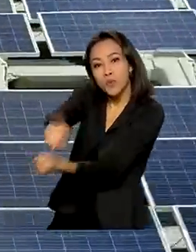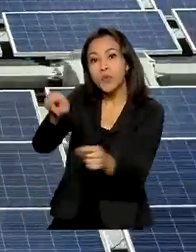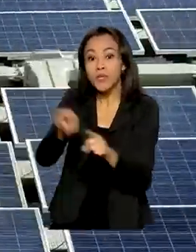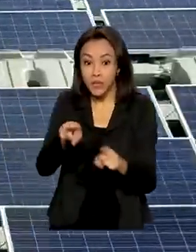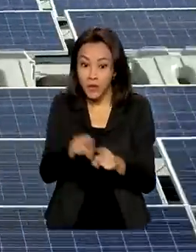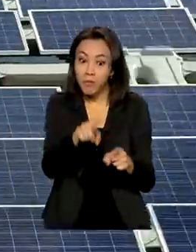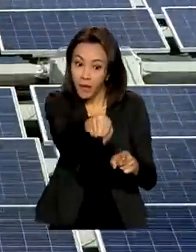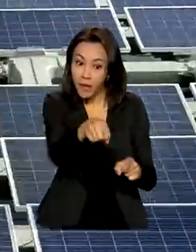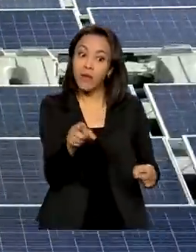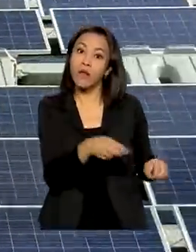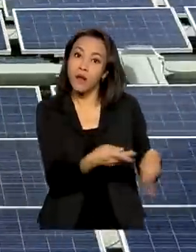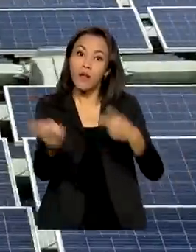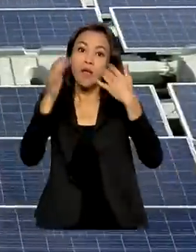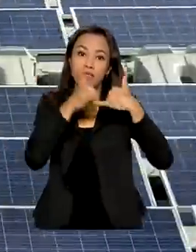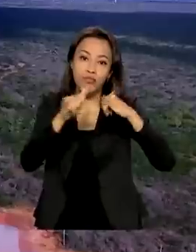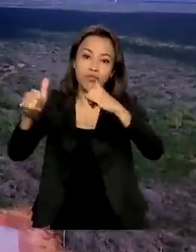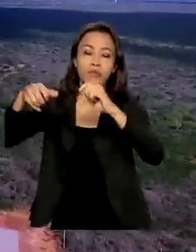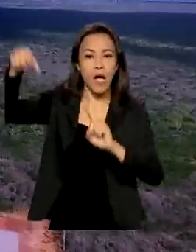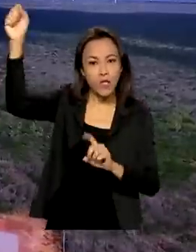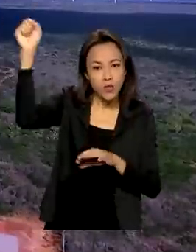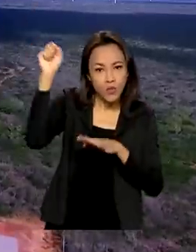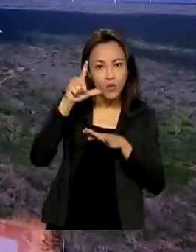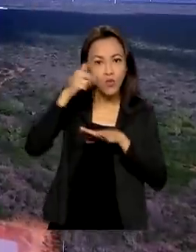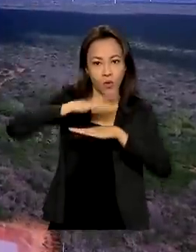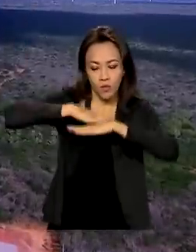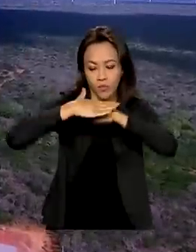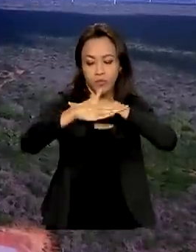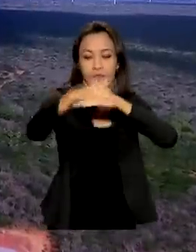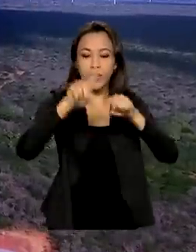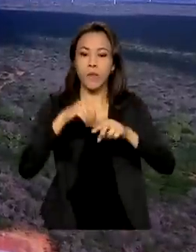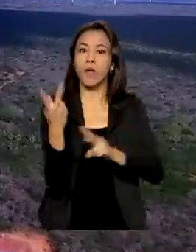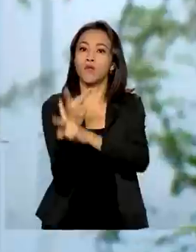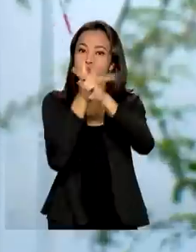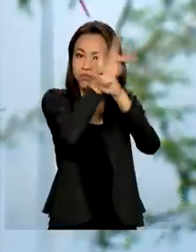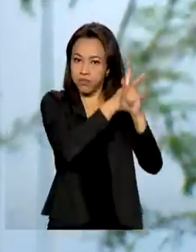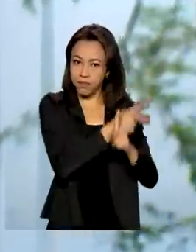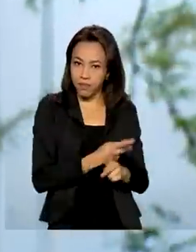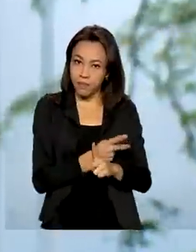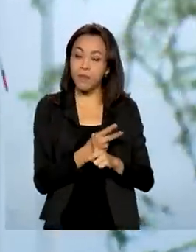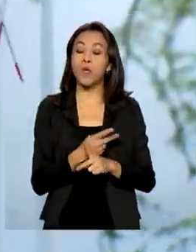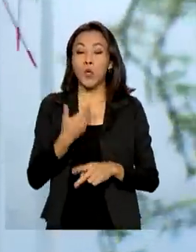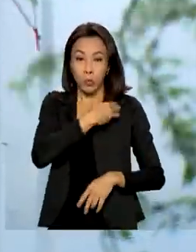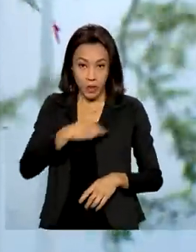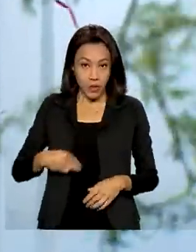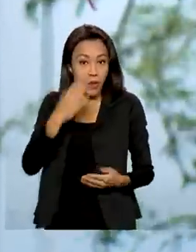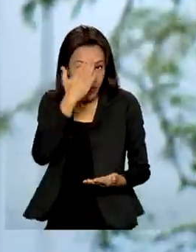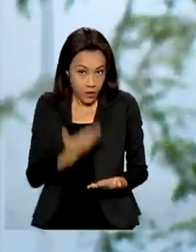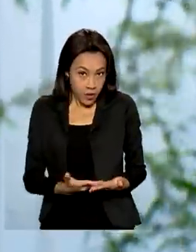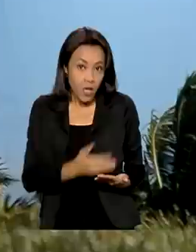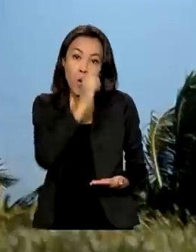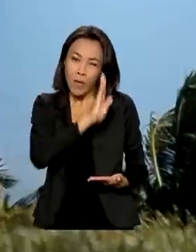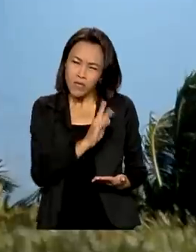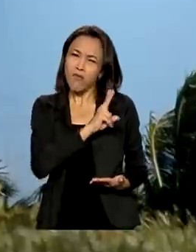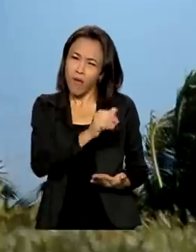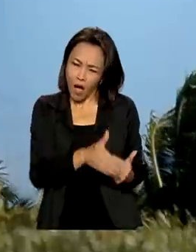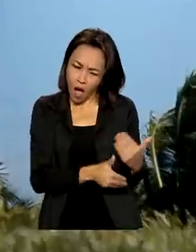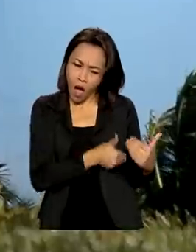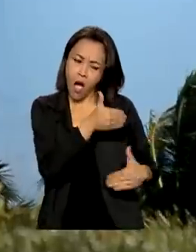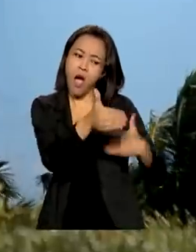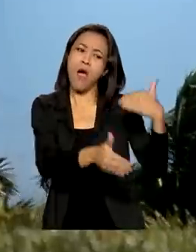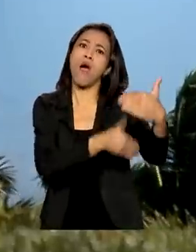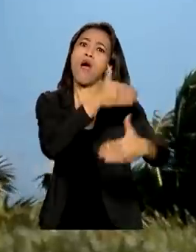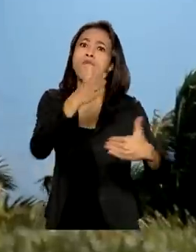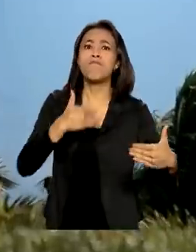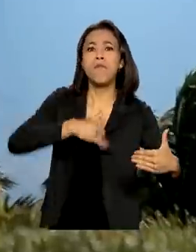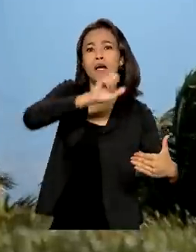em energia limpa, como a solar e a eólica. O ministro acredita que o Brasil vai crescer mais do que economias